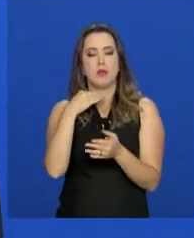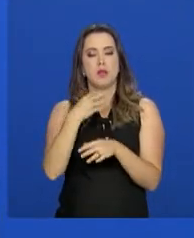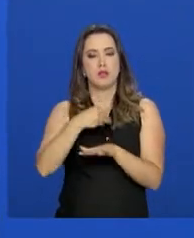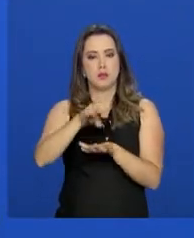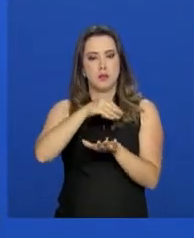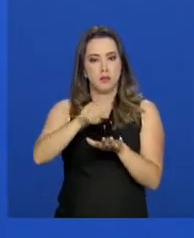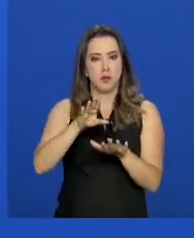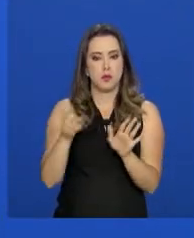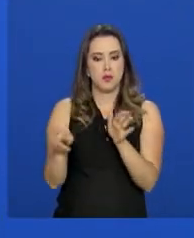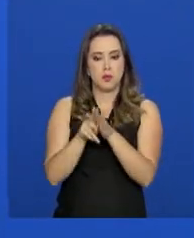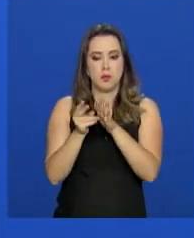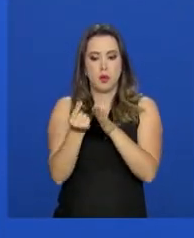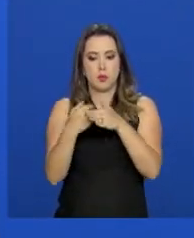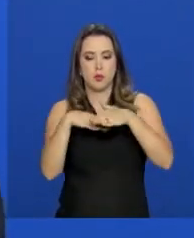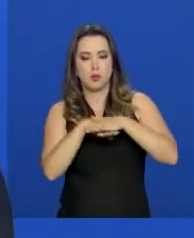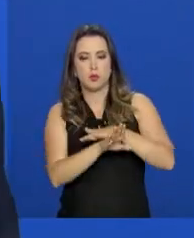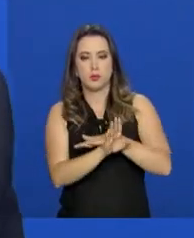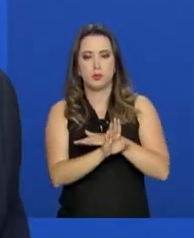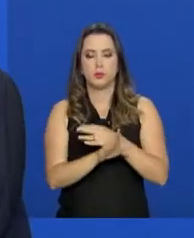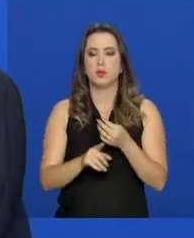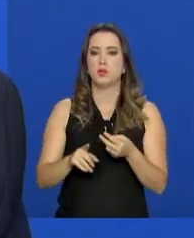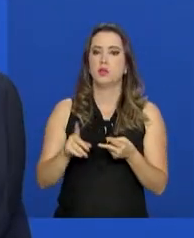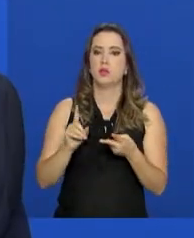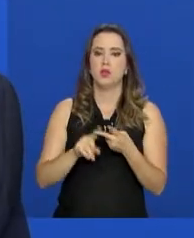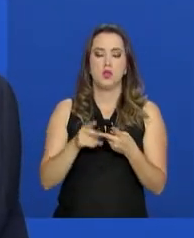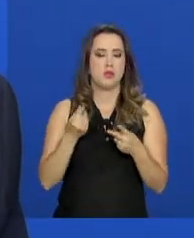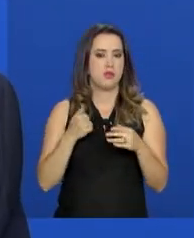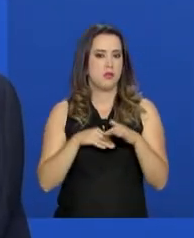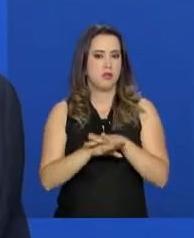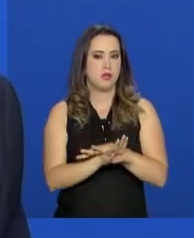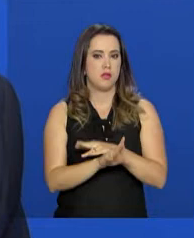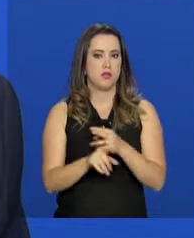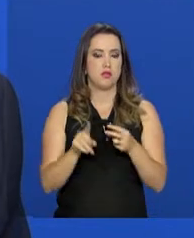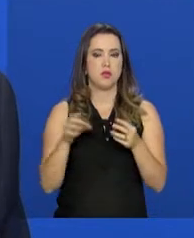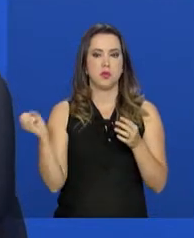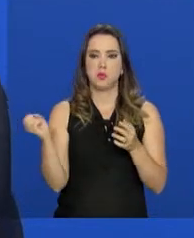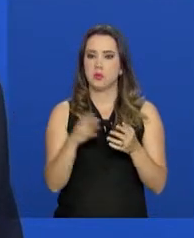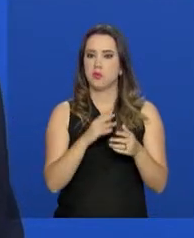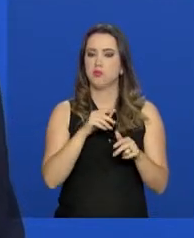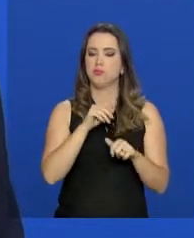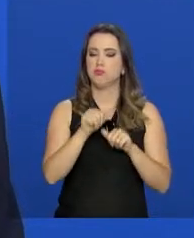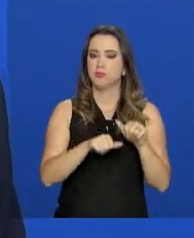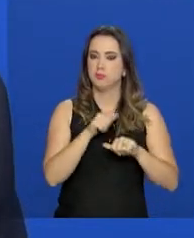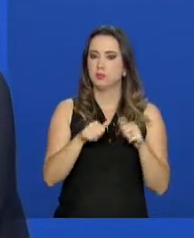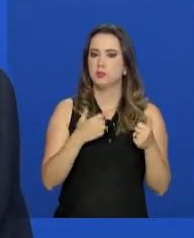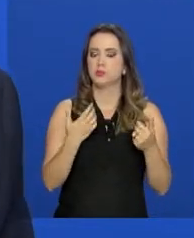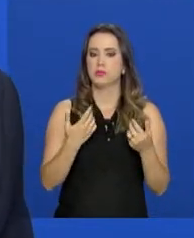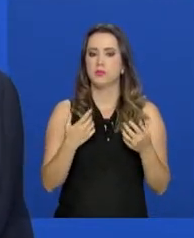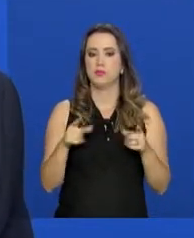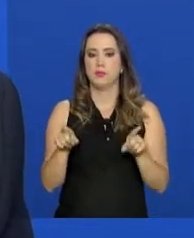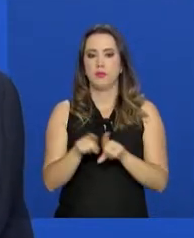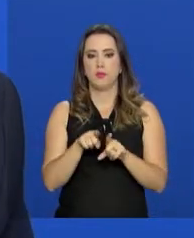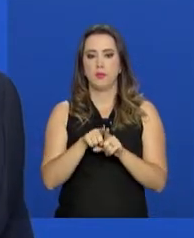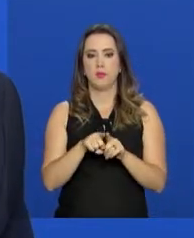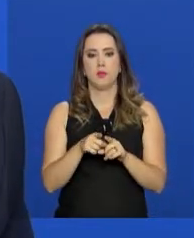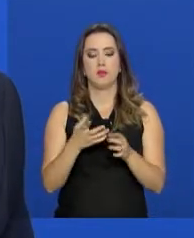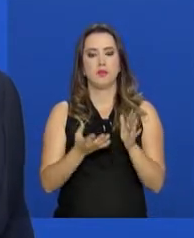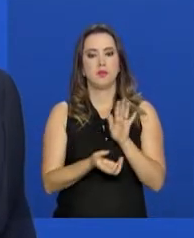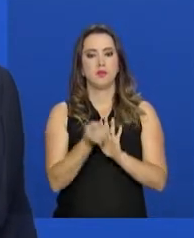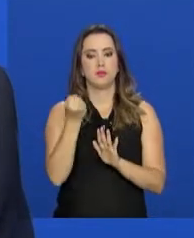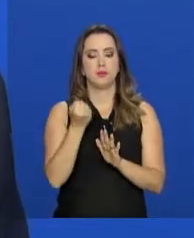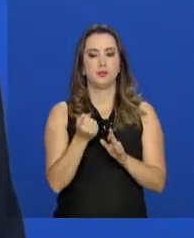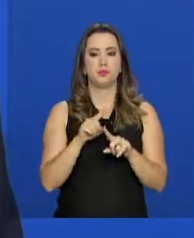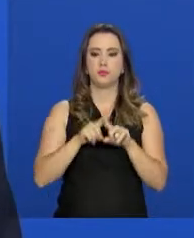da sua conta vinculada. O seu depósito, a sua atualização da conta e até um eventual saque.